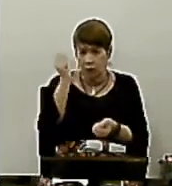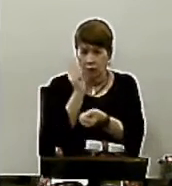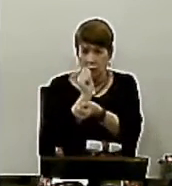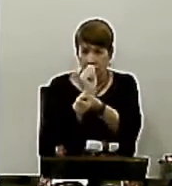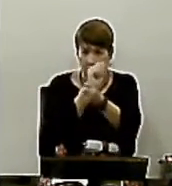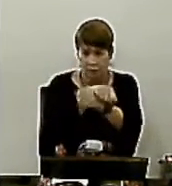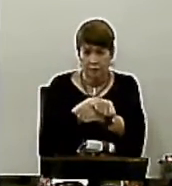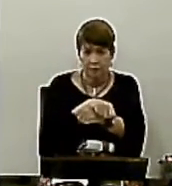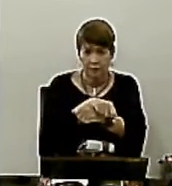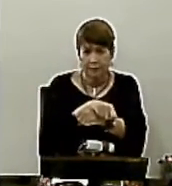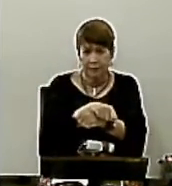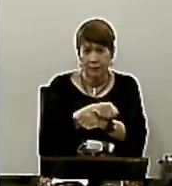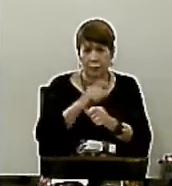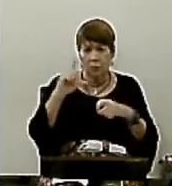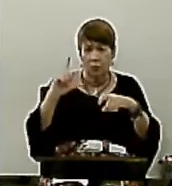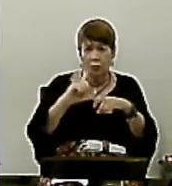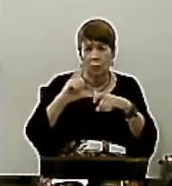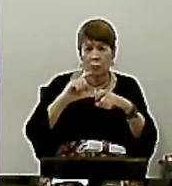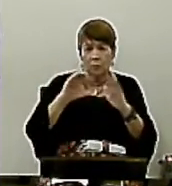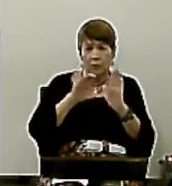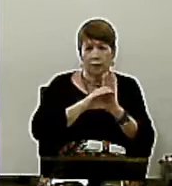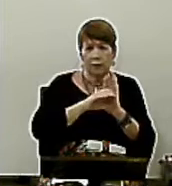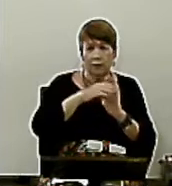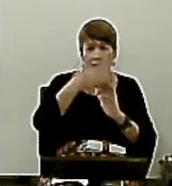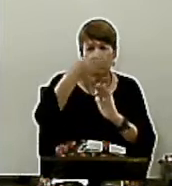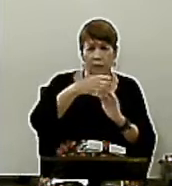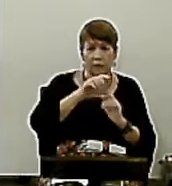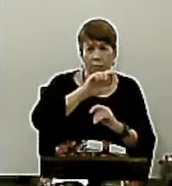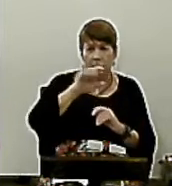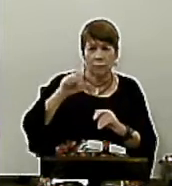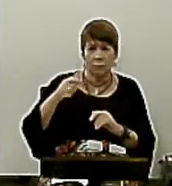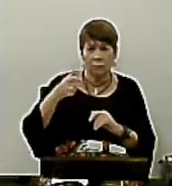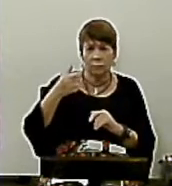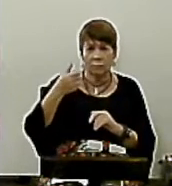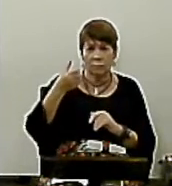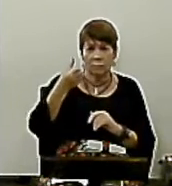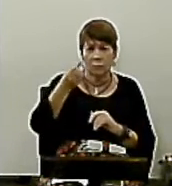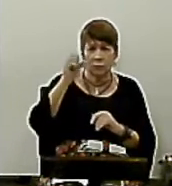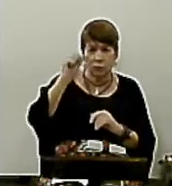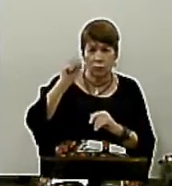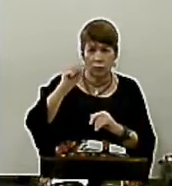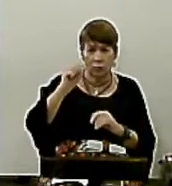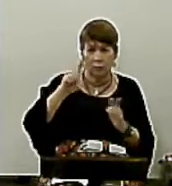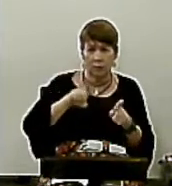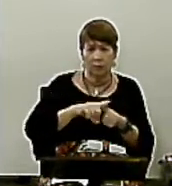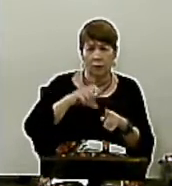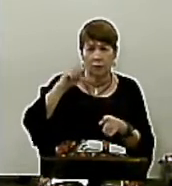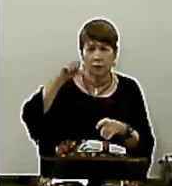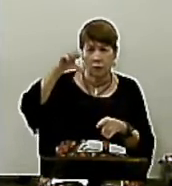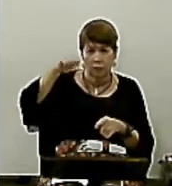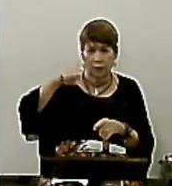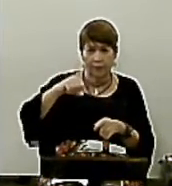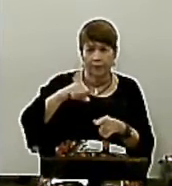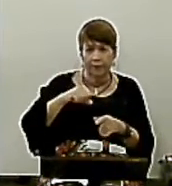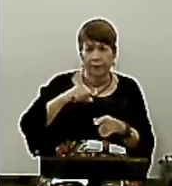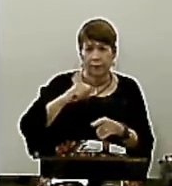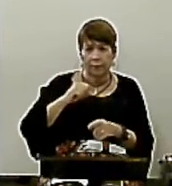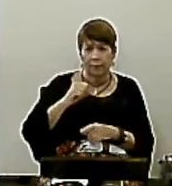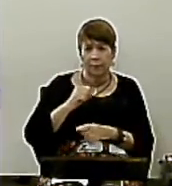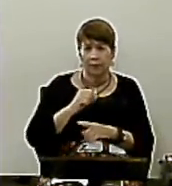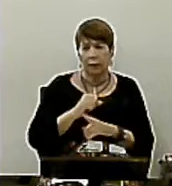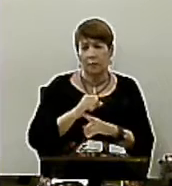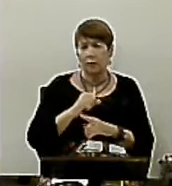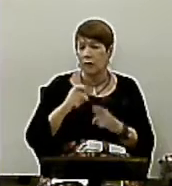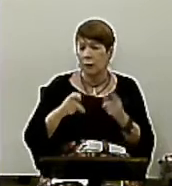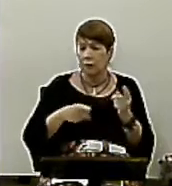capítulo 4 verso 18 e 19 Citando Isaías capítulo 61 versículo 1 e 2 E